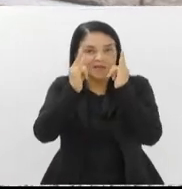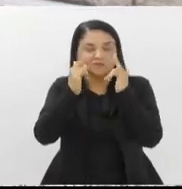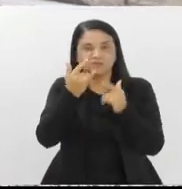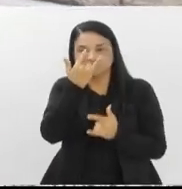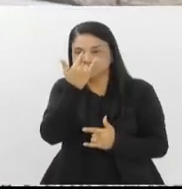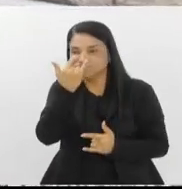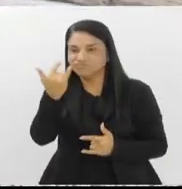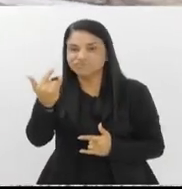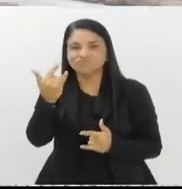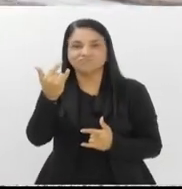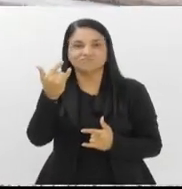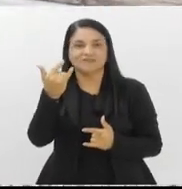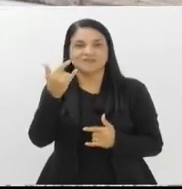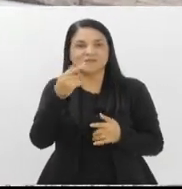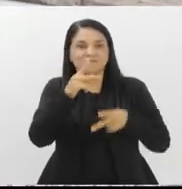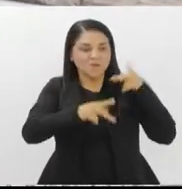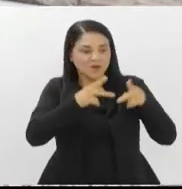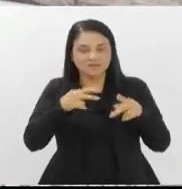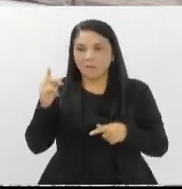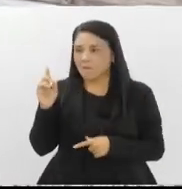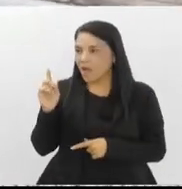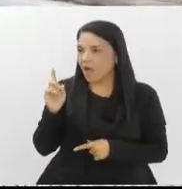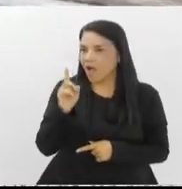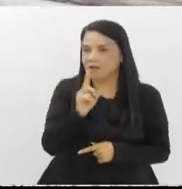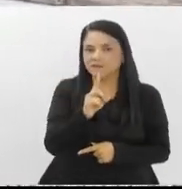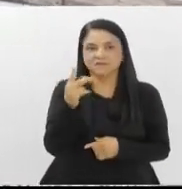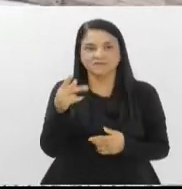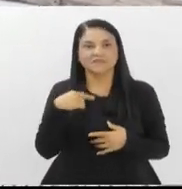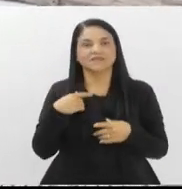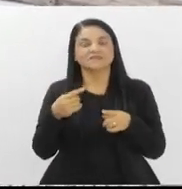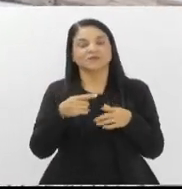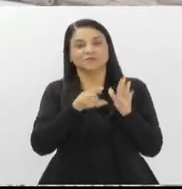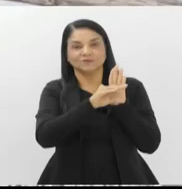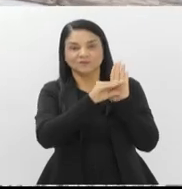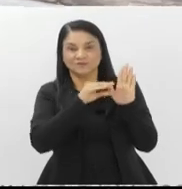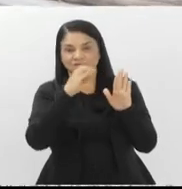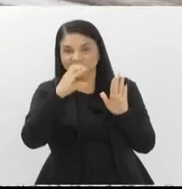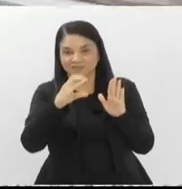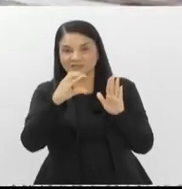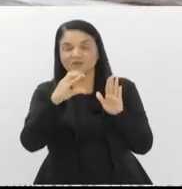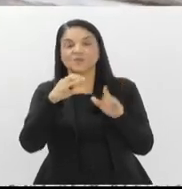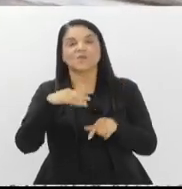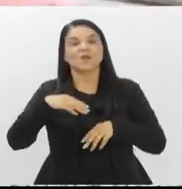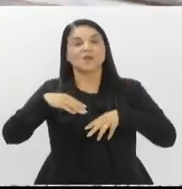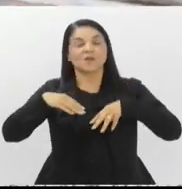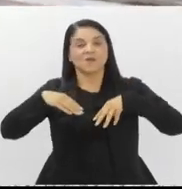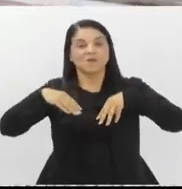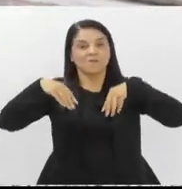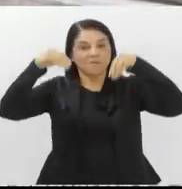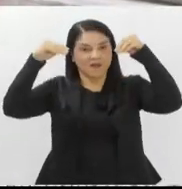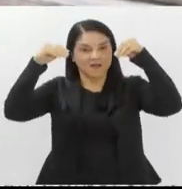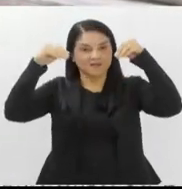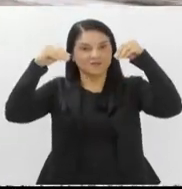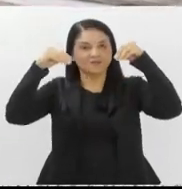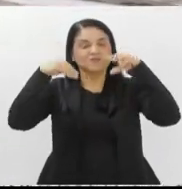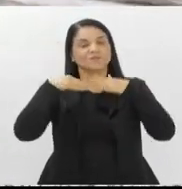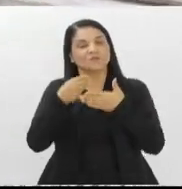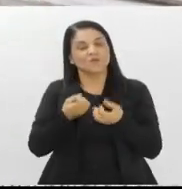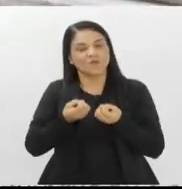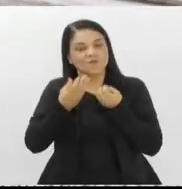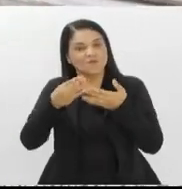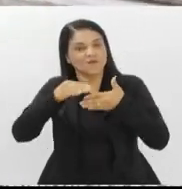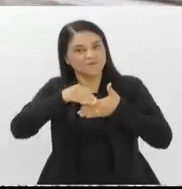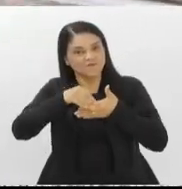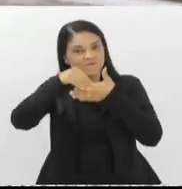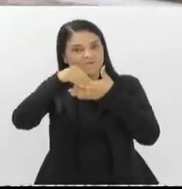olhares para todo mundo que passa. Por isso, o terceiro capítulo é Palácio dos Olhares, que oferta uma visita mediada a cada obra de arte,